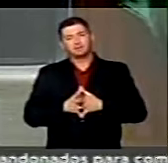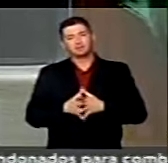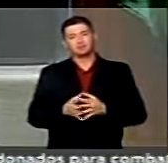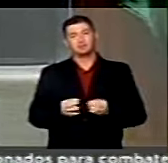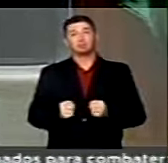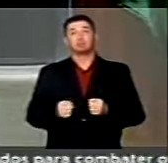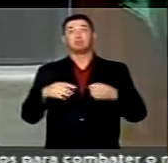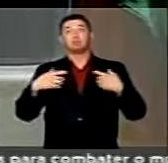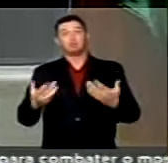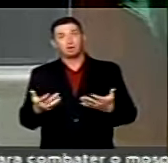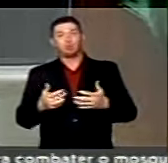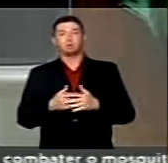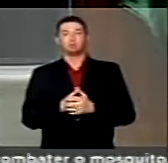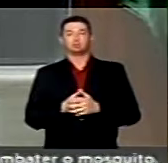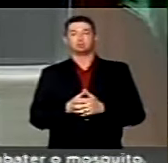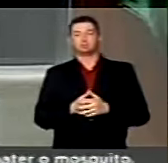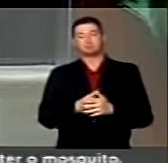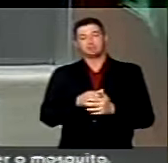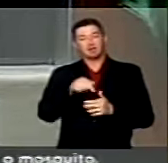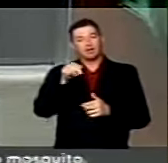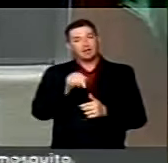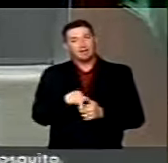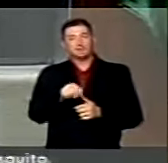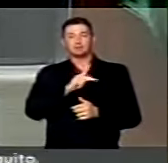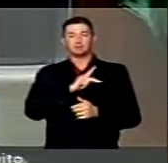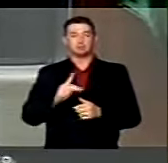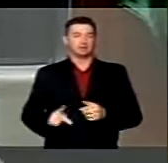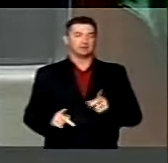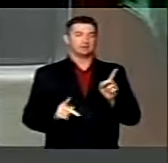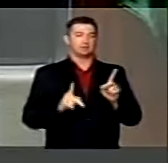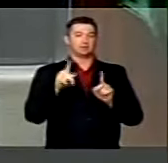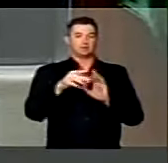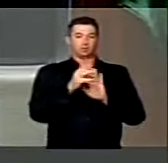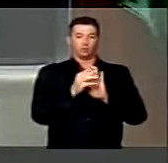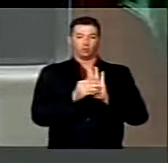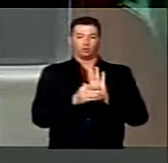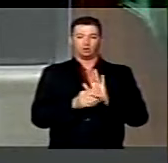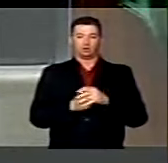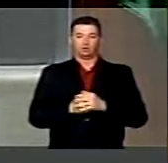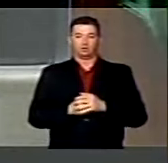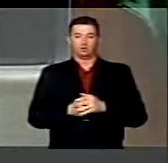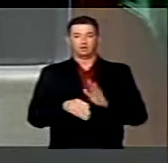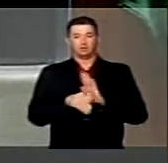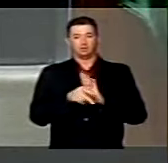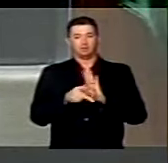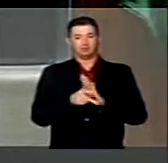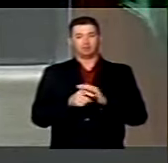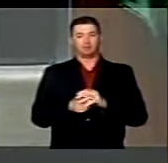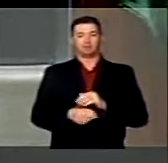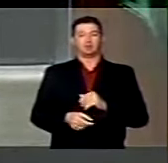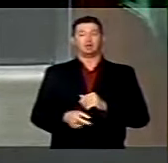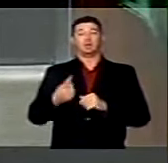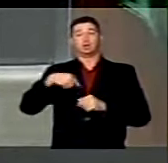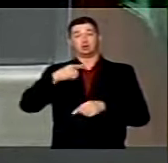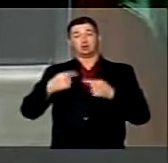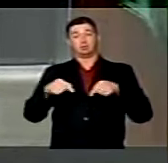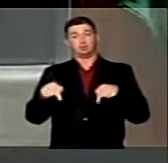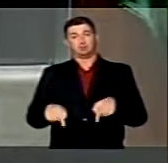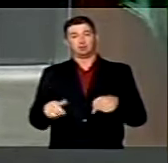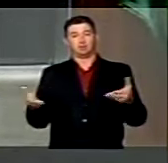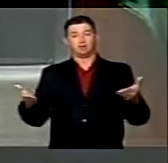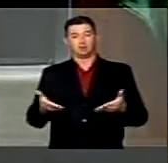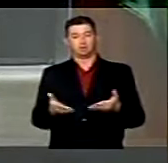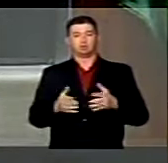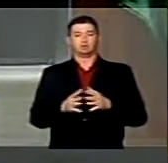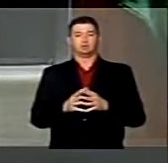Então, esse, senhor presidente, é o conteúdo da medida provisória que estamos debatendo